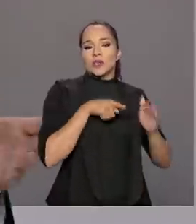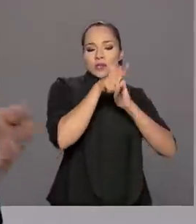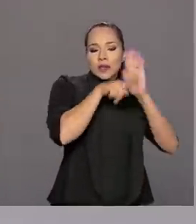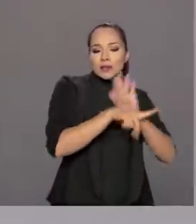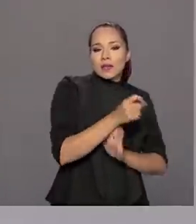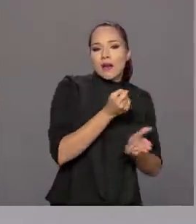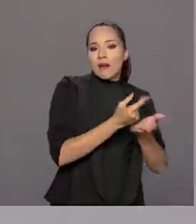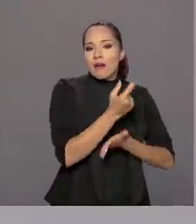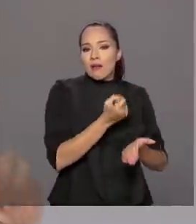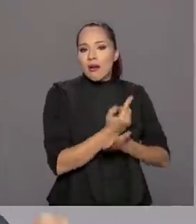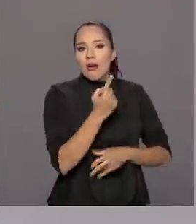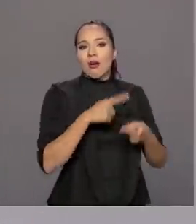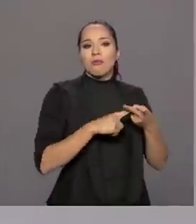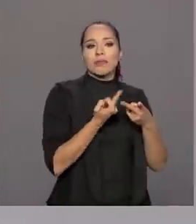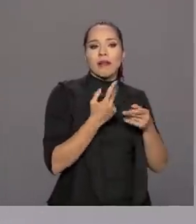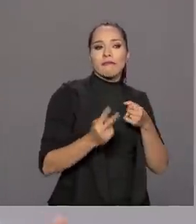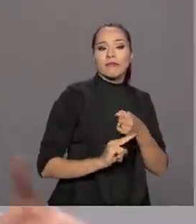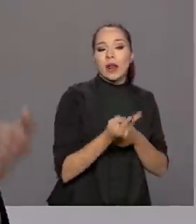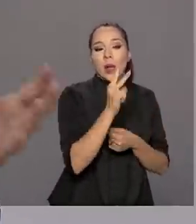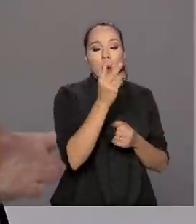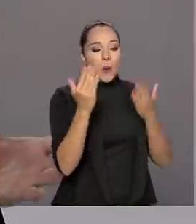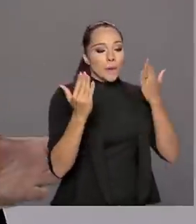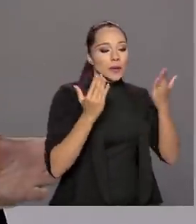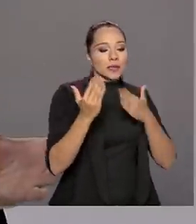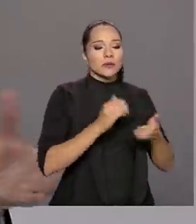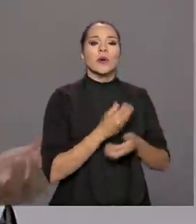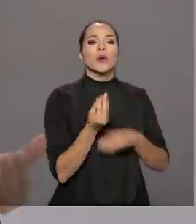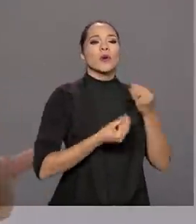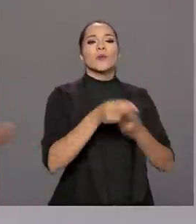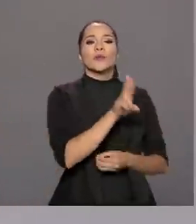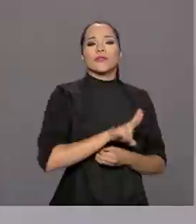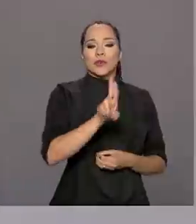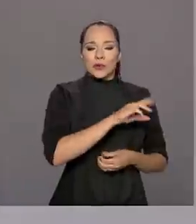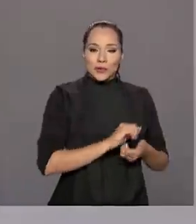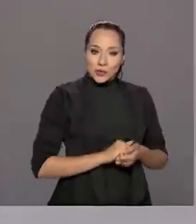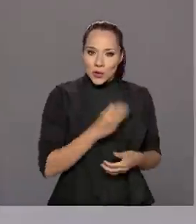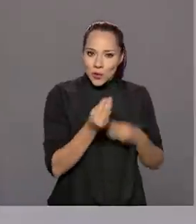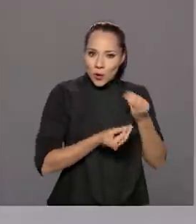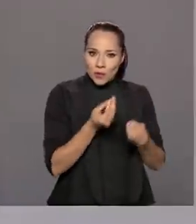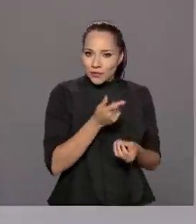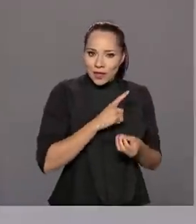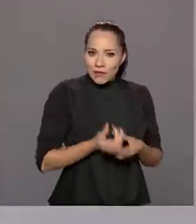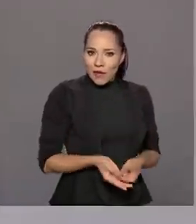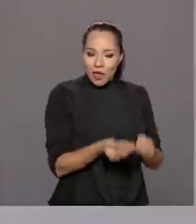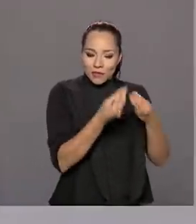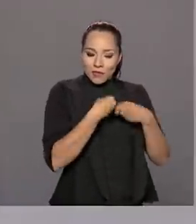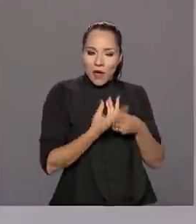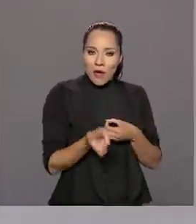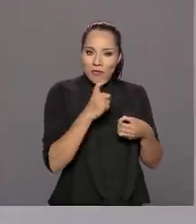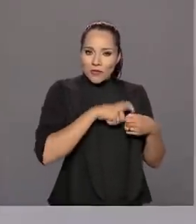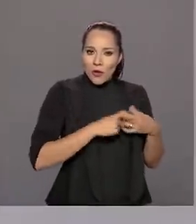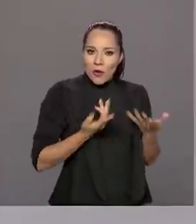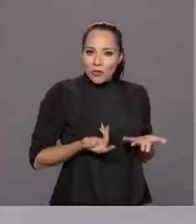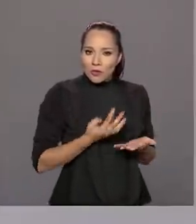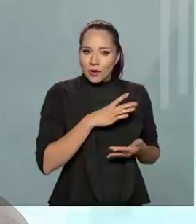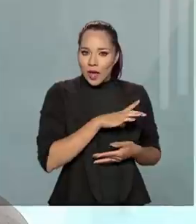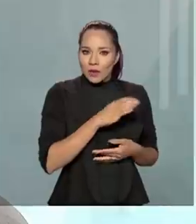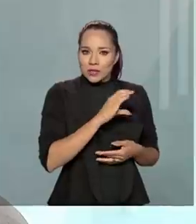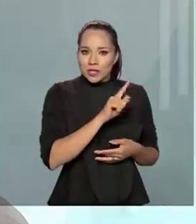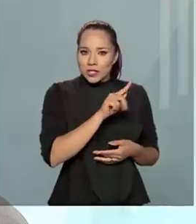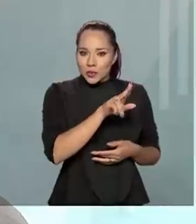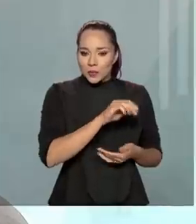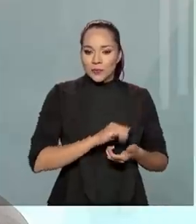as compras, referência de preços. Como é que foi o uso desse painel e como é que foi o retorno desses gestores em relação à CGU?